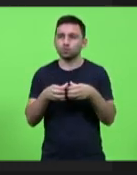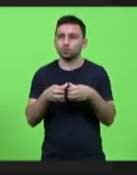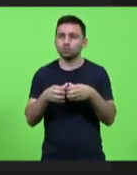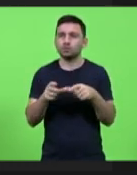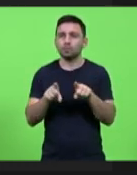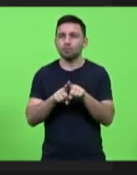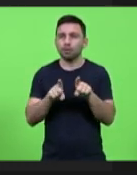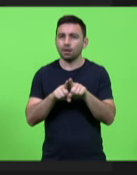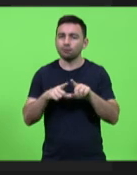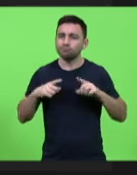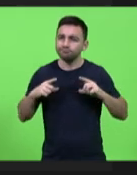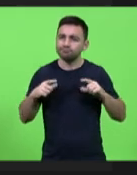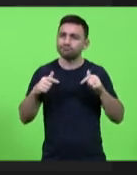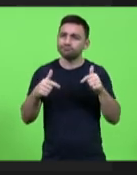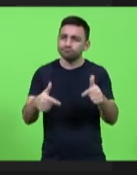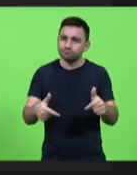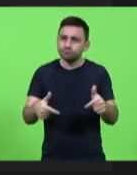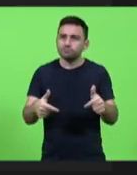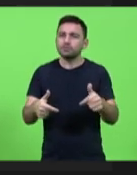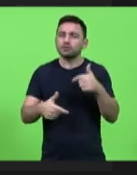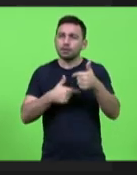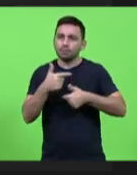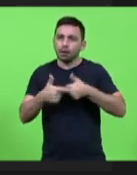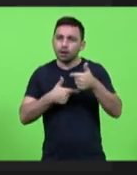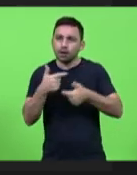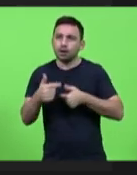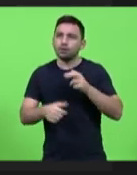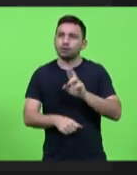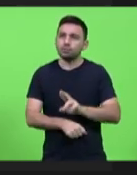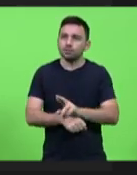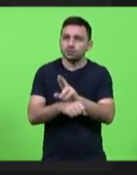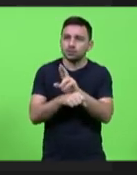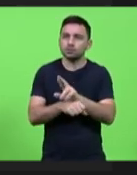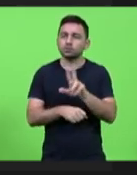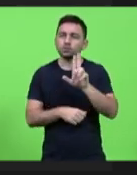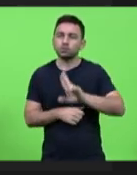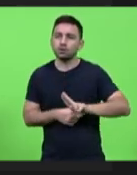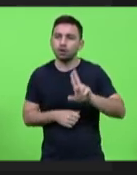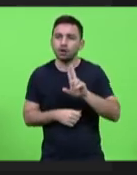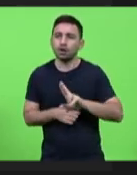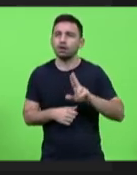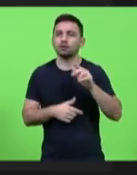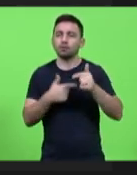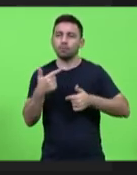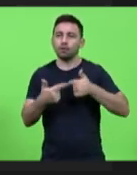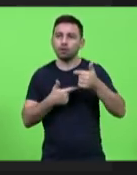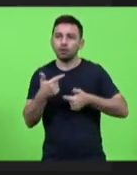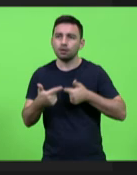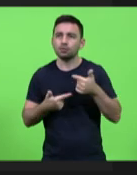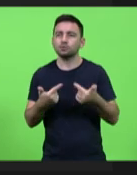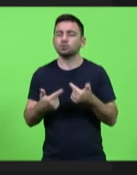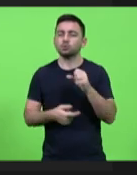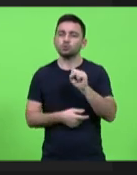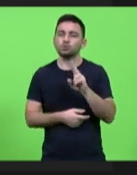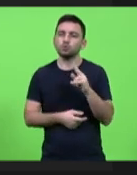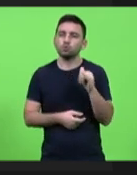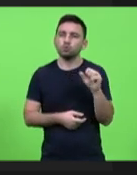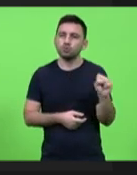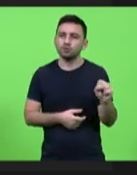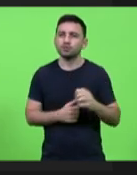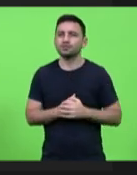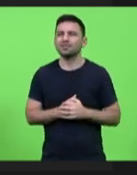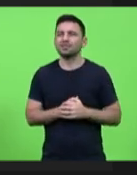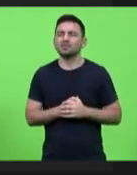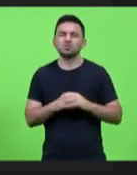frente aos trabalhos aí os representantes dos usuários dos trabalhadores dos suas dessa